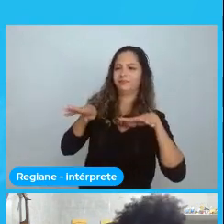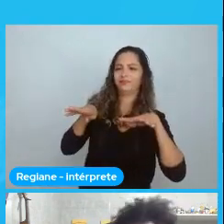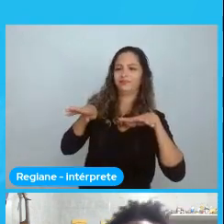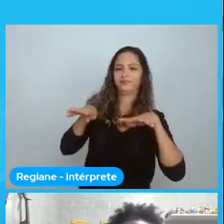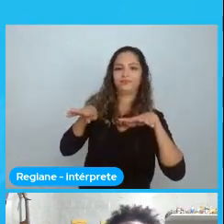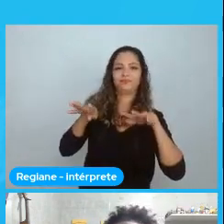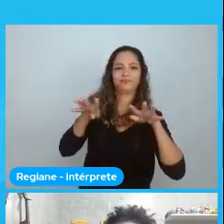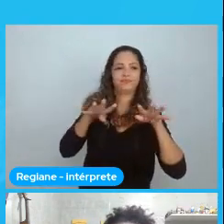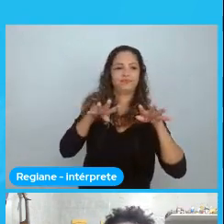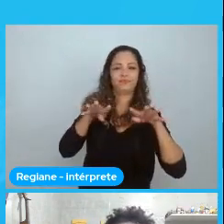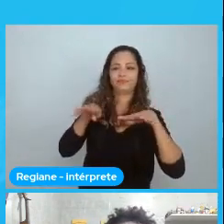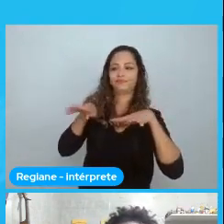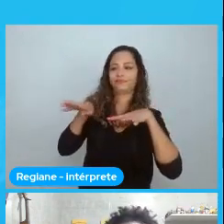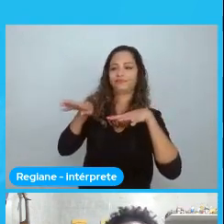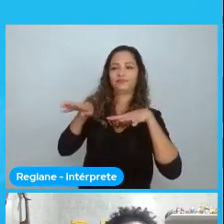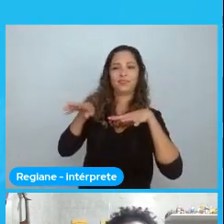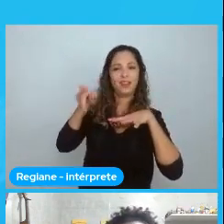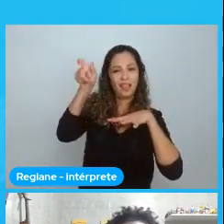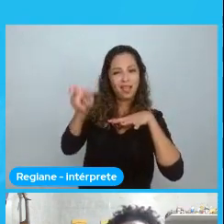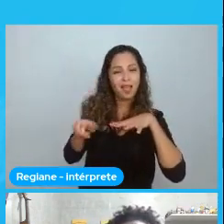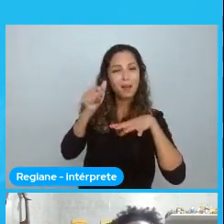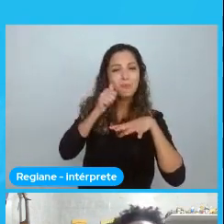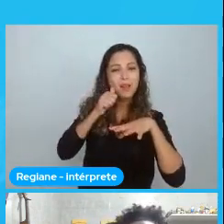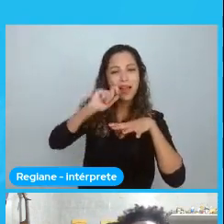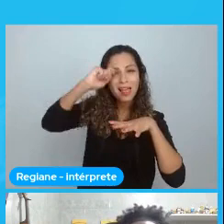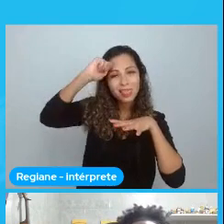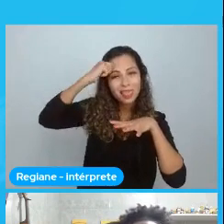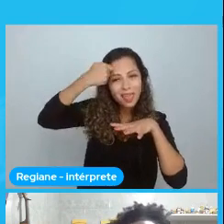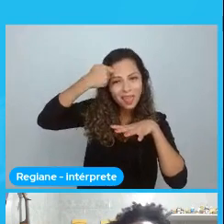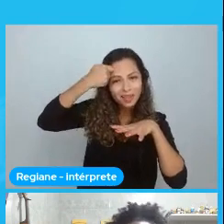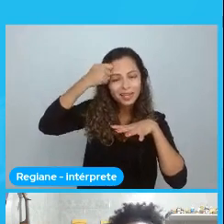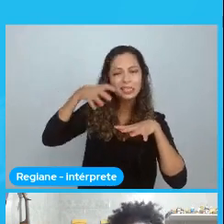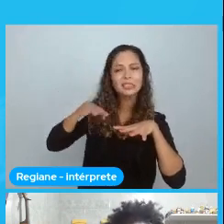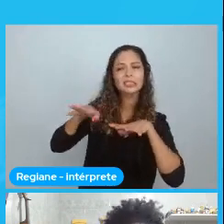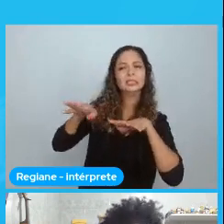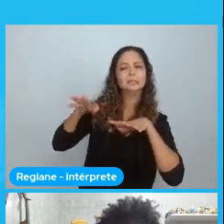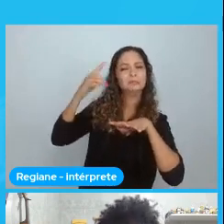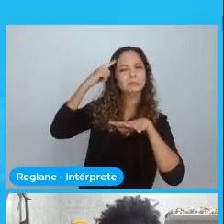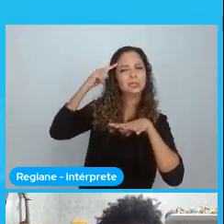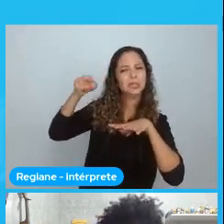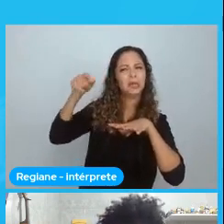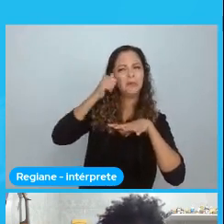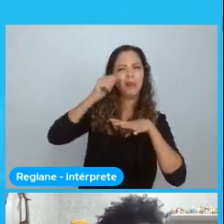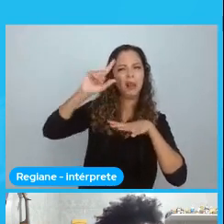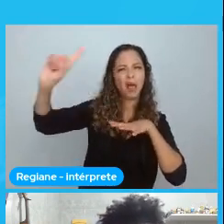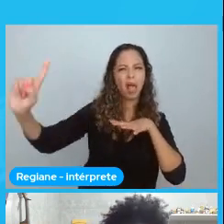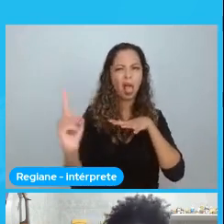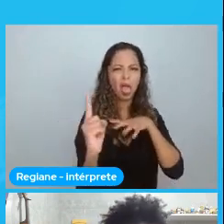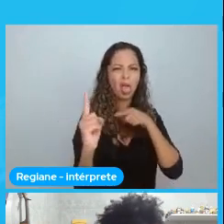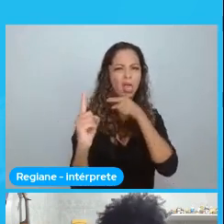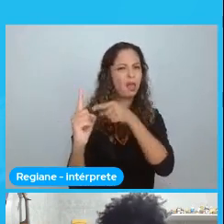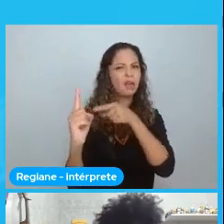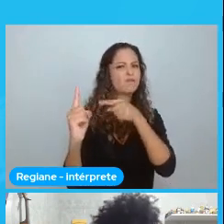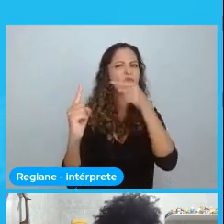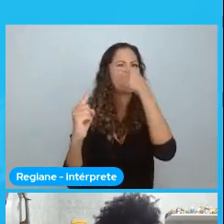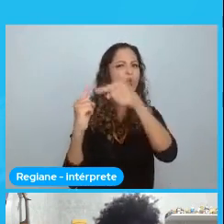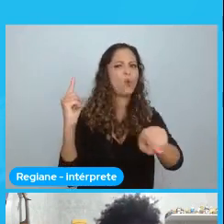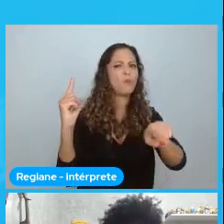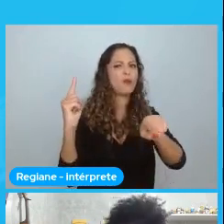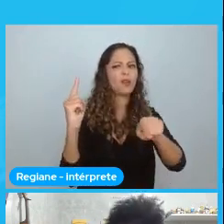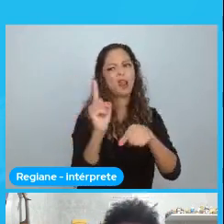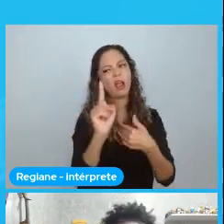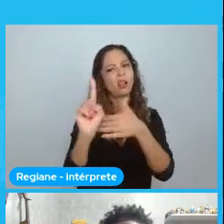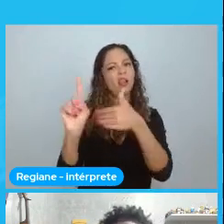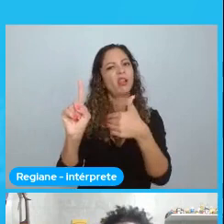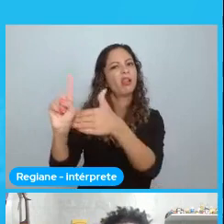Uma mulher negra. E. Pensar. Que. Talvez. Aquele espaço. Não é um espaço. Que ela devia ser ocupado. E isso aconteceu comigo. De.